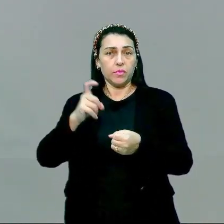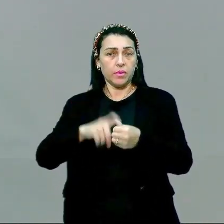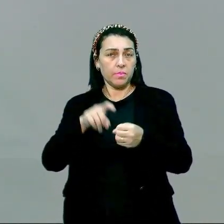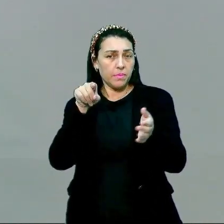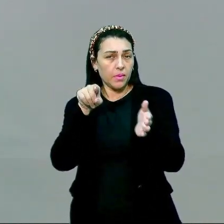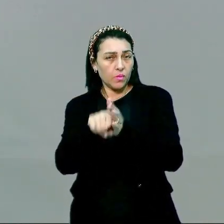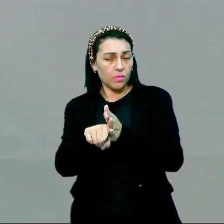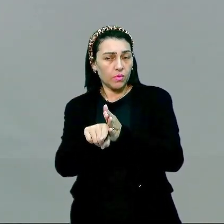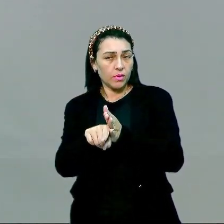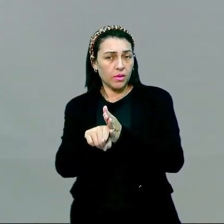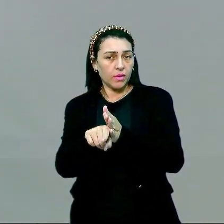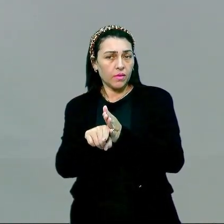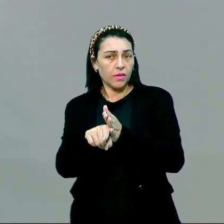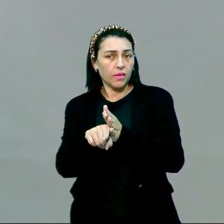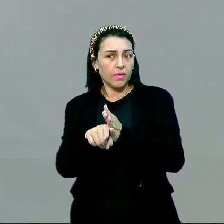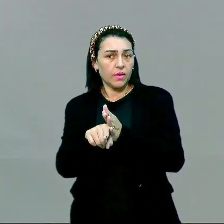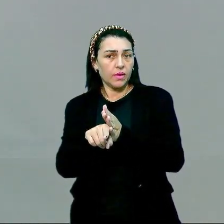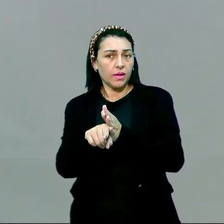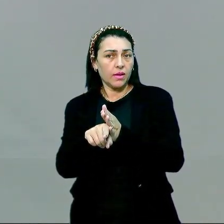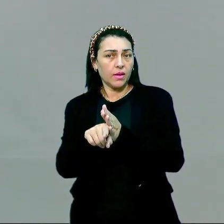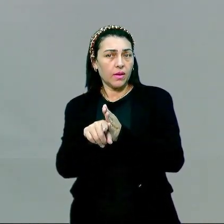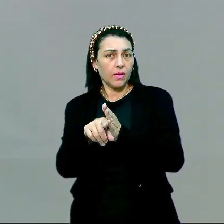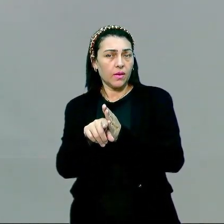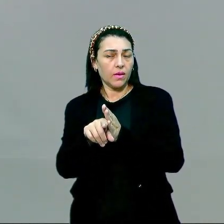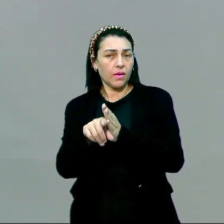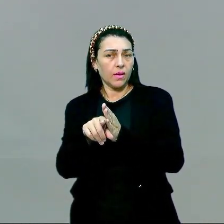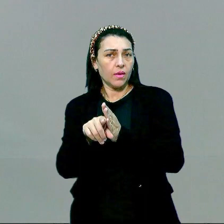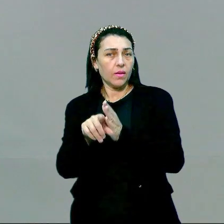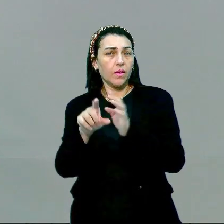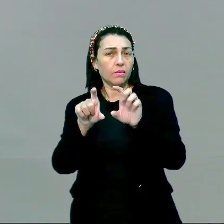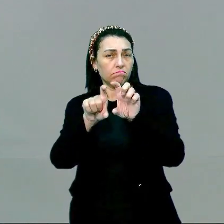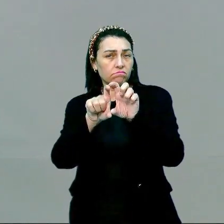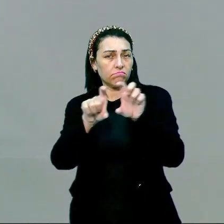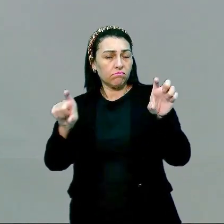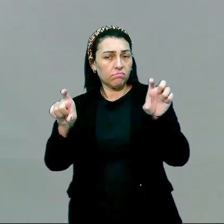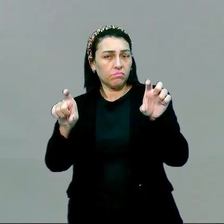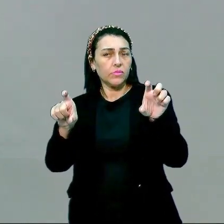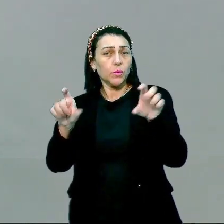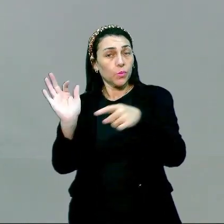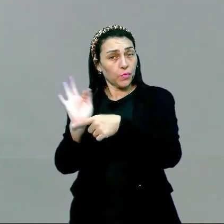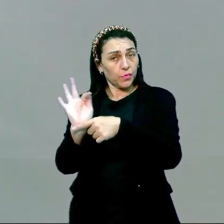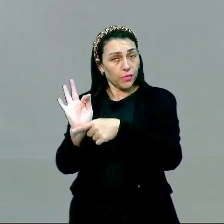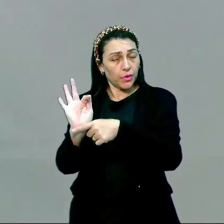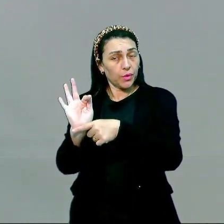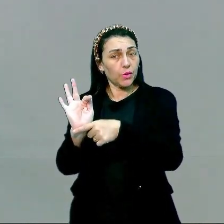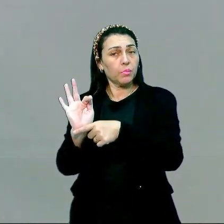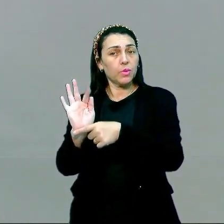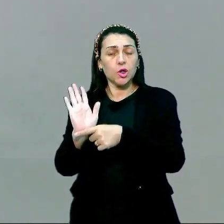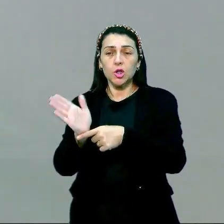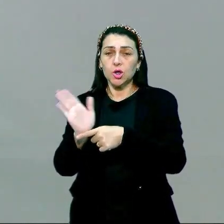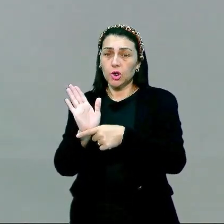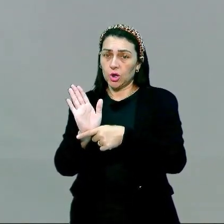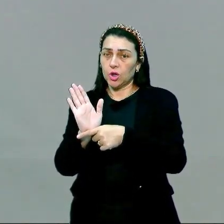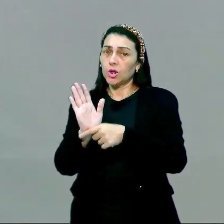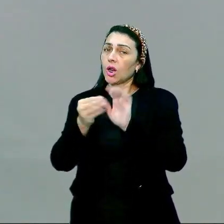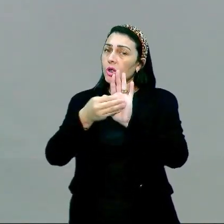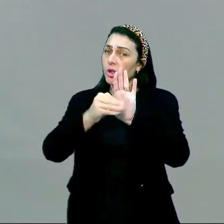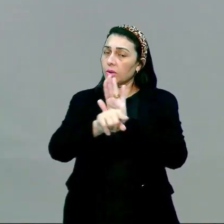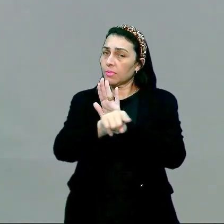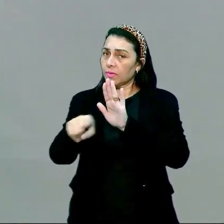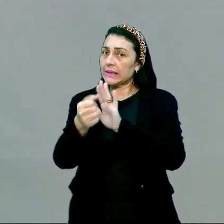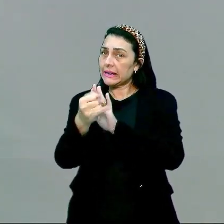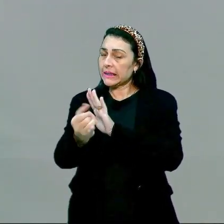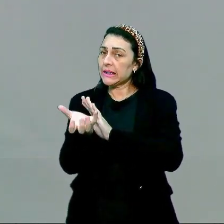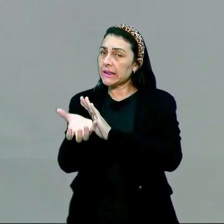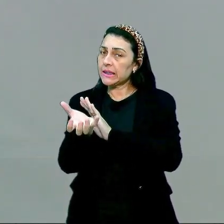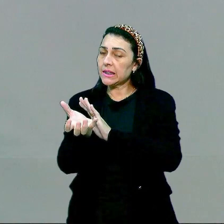questão, galera, a gente vai assistir um fragmento, tá? De um filme. Já deixo de indicação pra vocês, né? Se